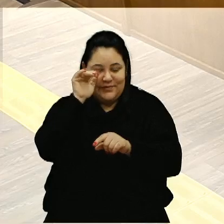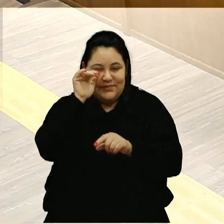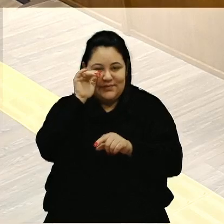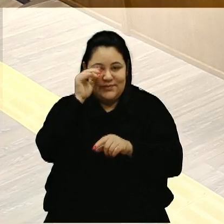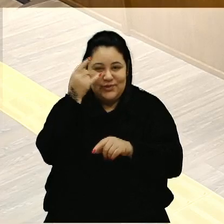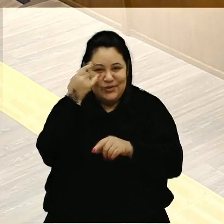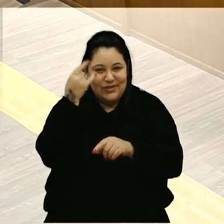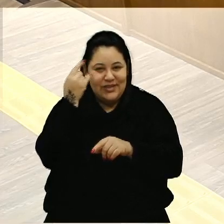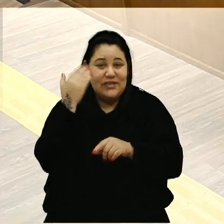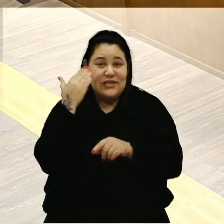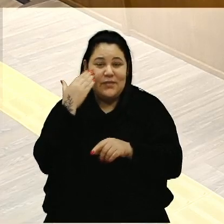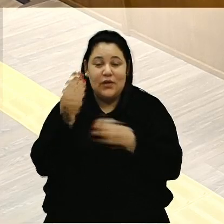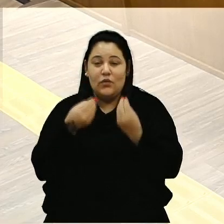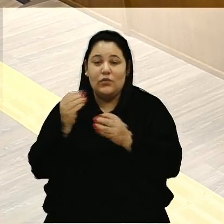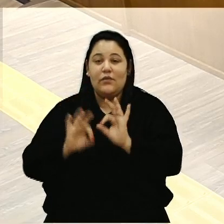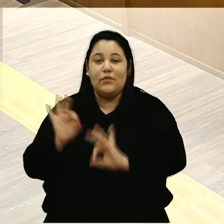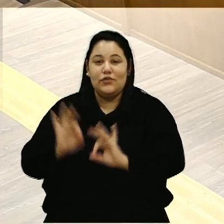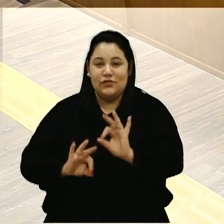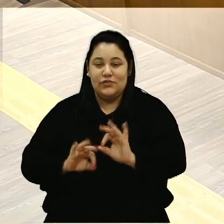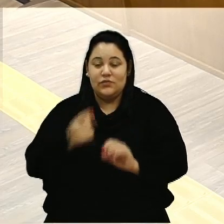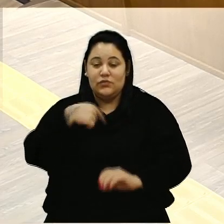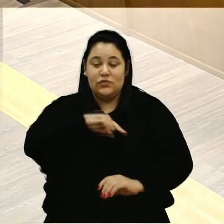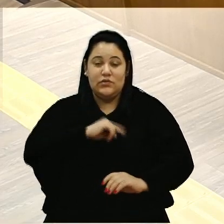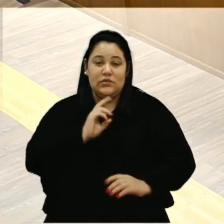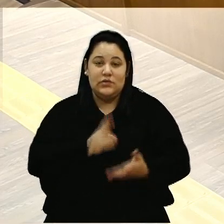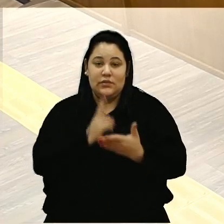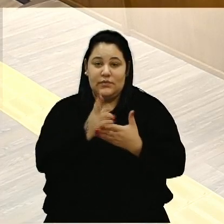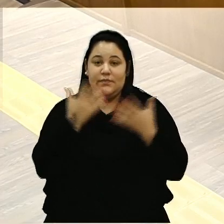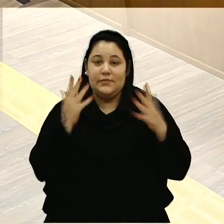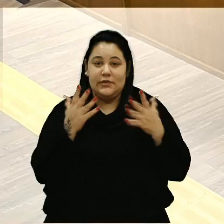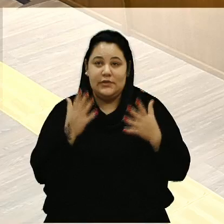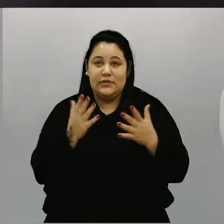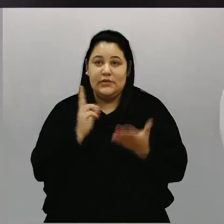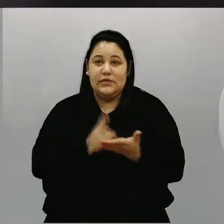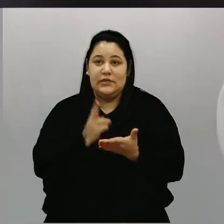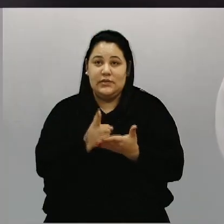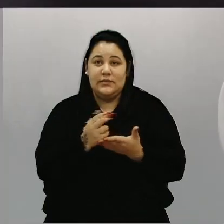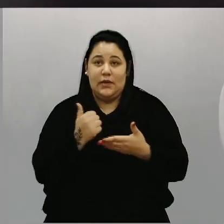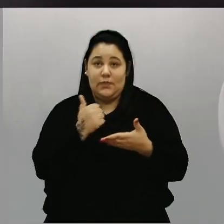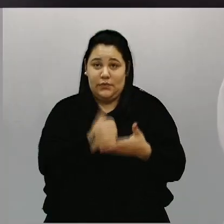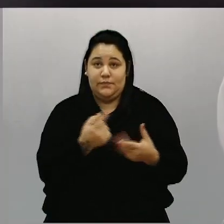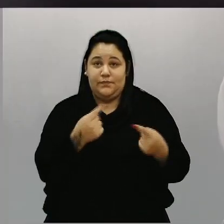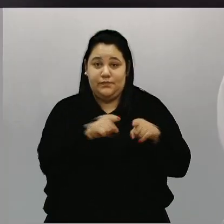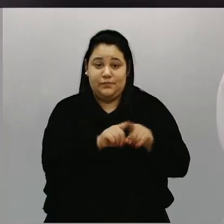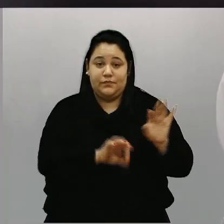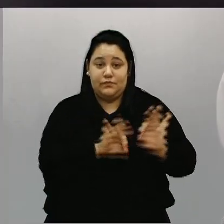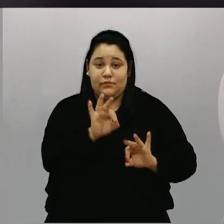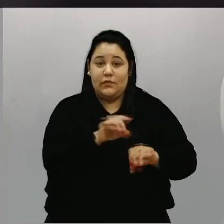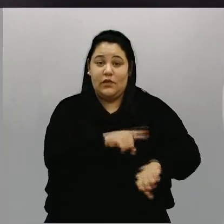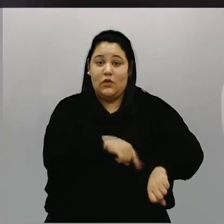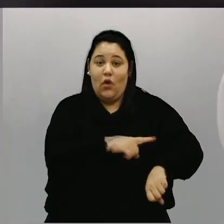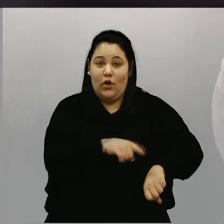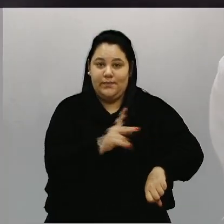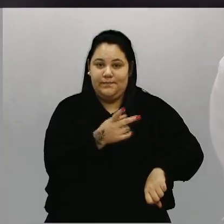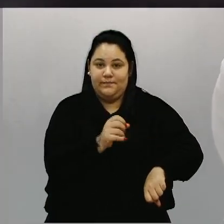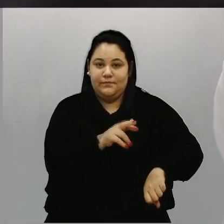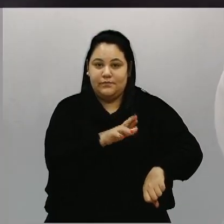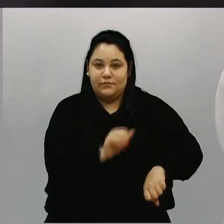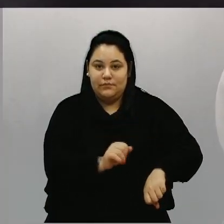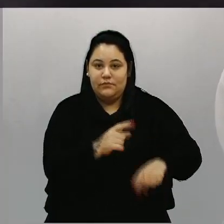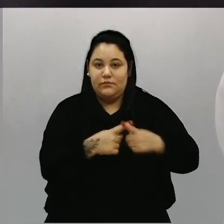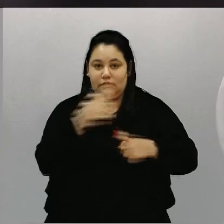movimento, nós aqui sempre elogiamos e sempre fomos muito parceiros do projeto Hora, pelo entendimento do que ele